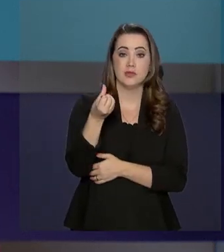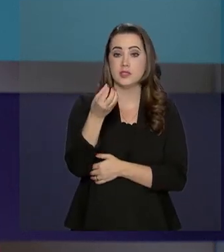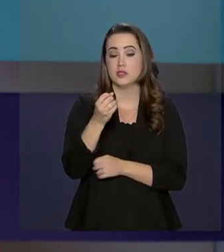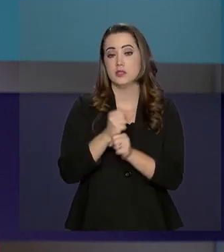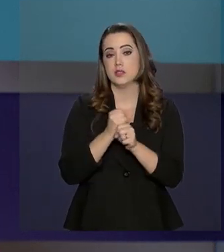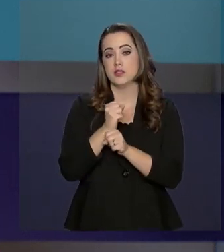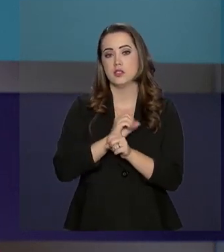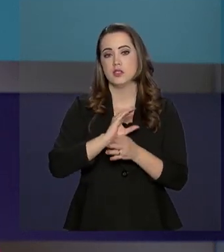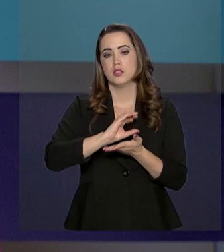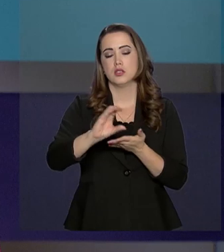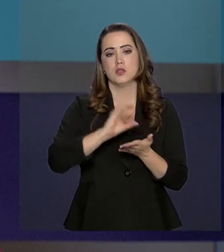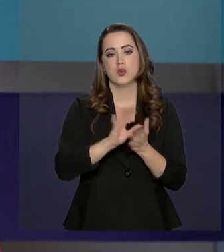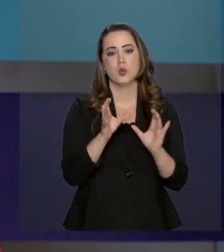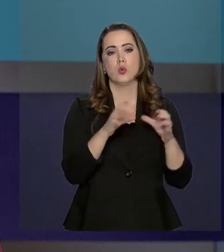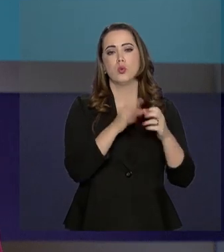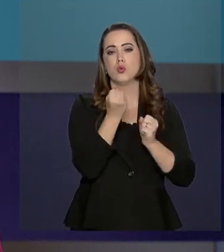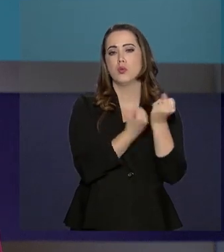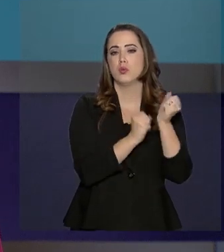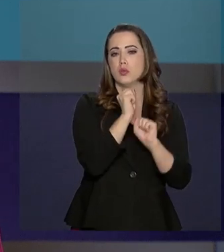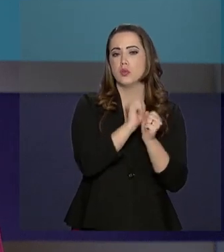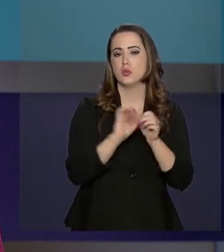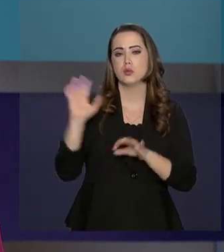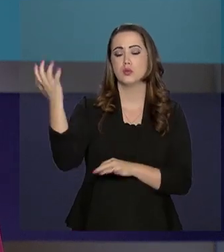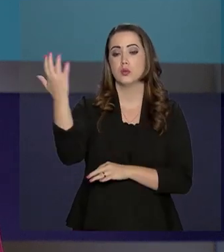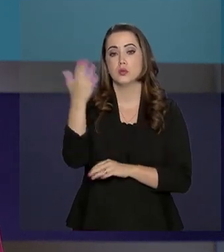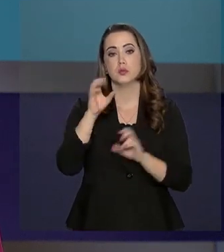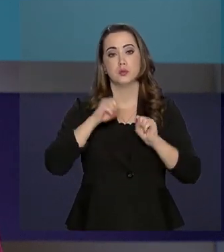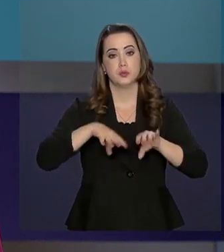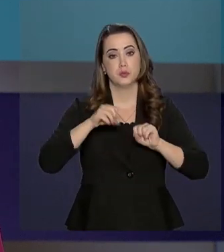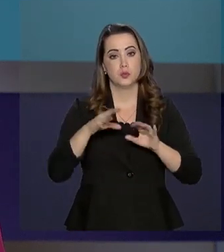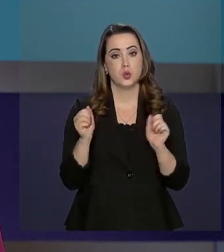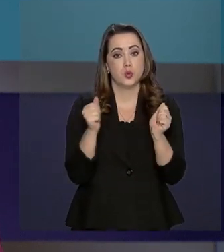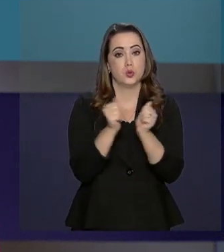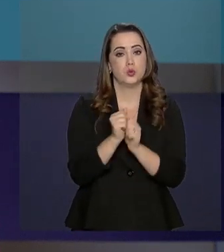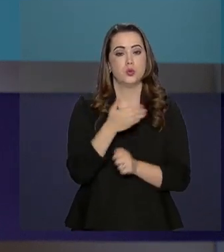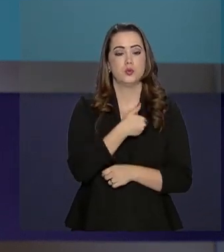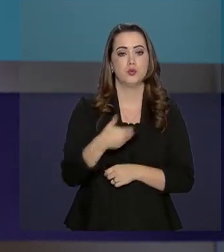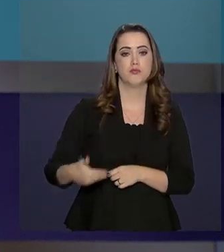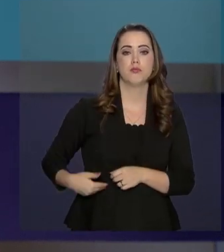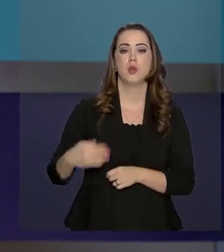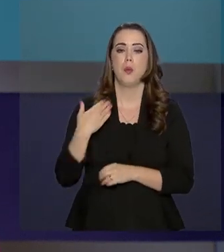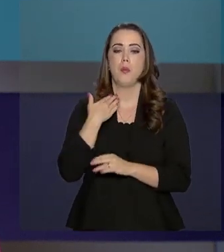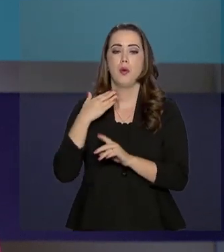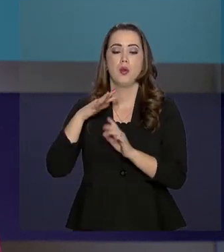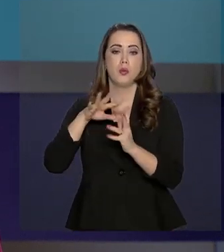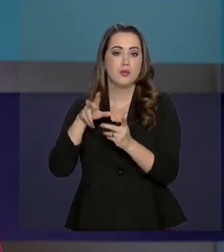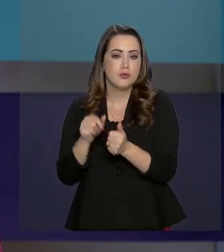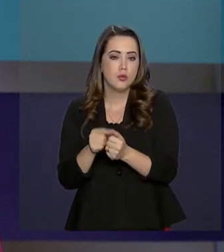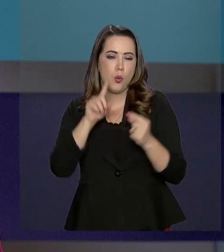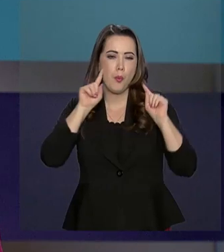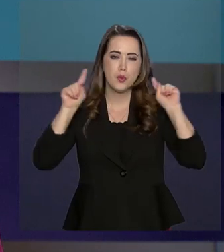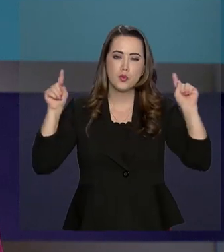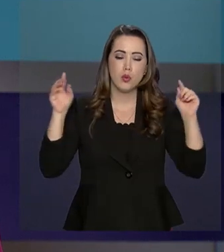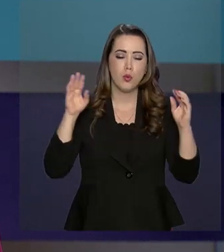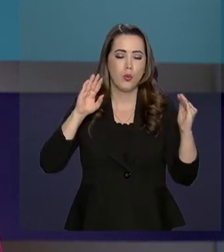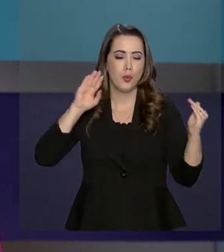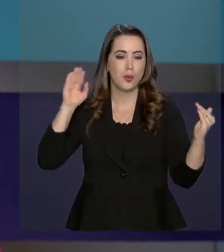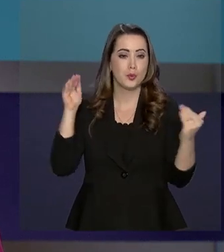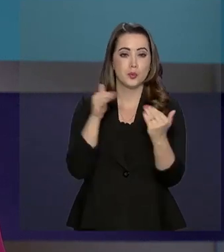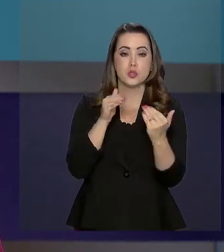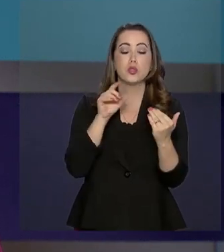em setores como infraestrutura, meio ambiente e educação. Juntos, governo e o Banco miram um novo